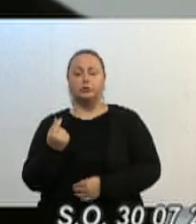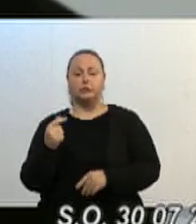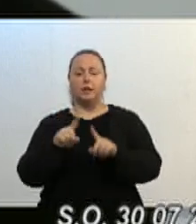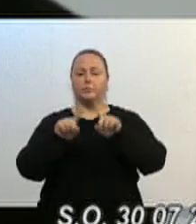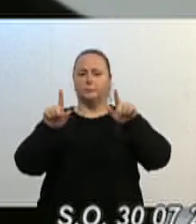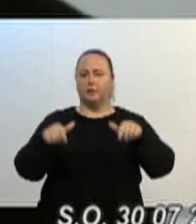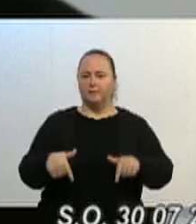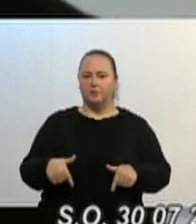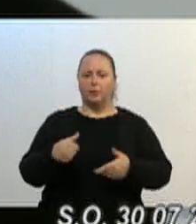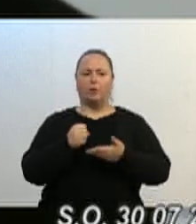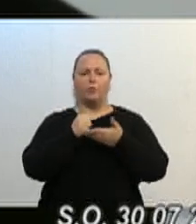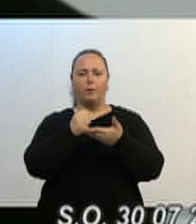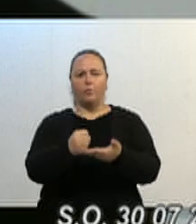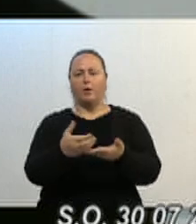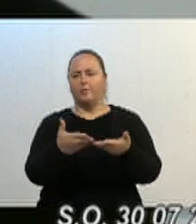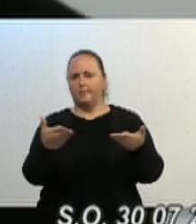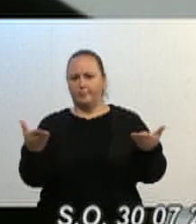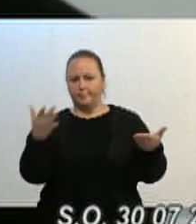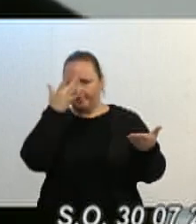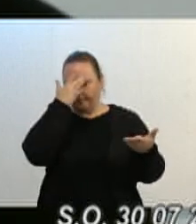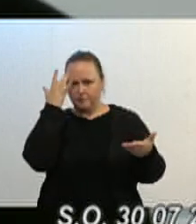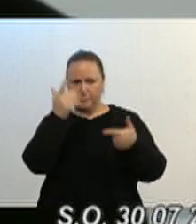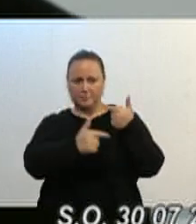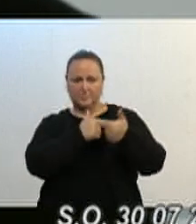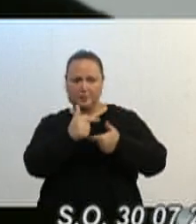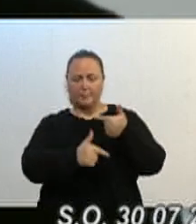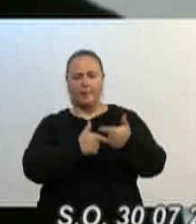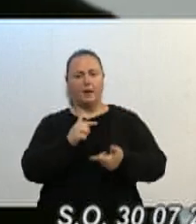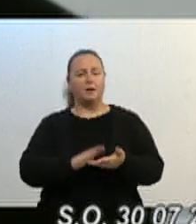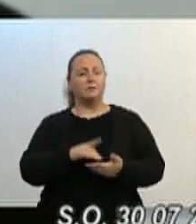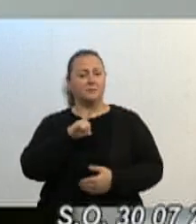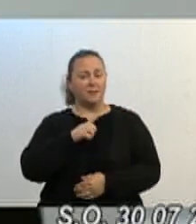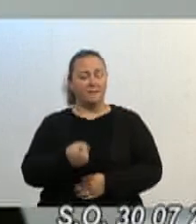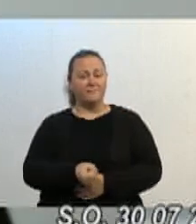colaboradores, são mais de 400 felizes com ficar desentregados. Obrigado, senhor presidente.